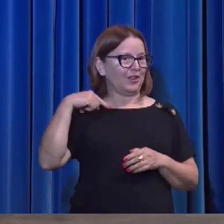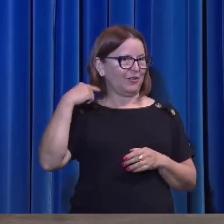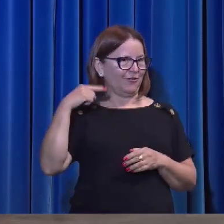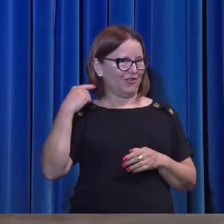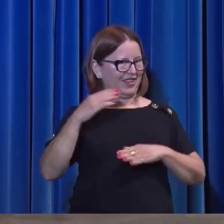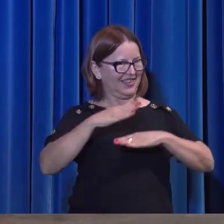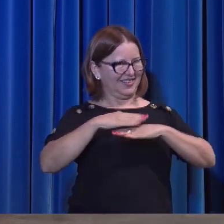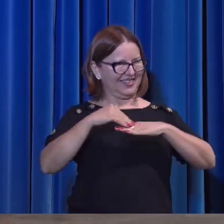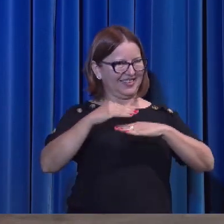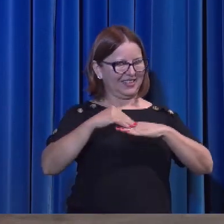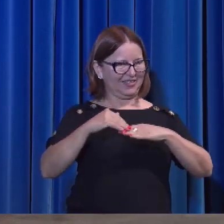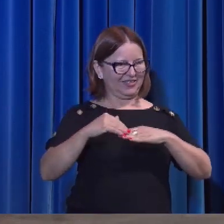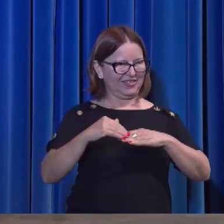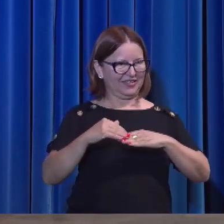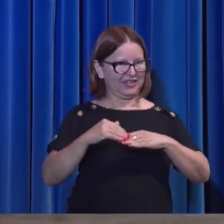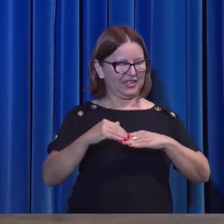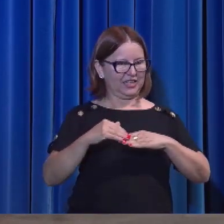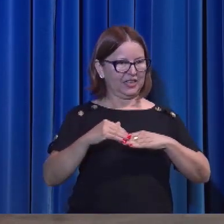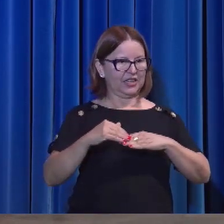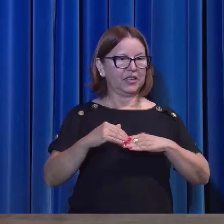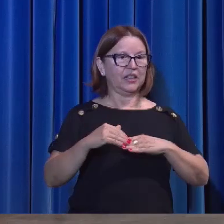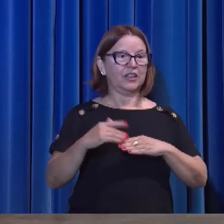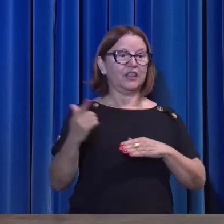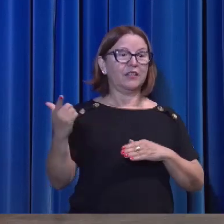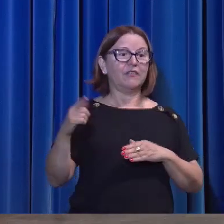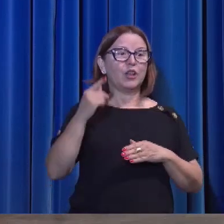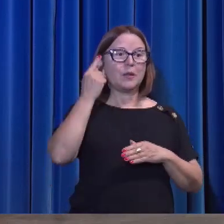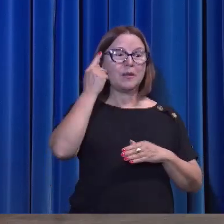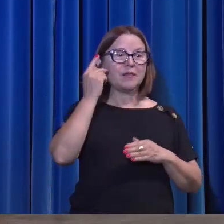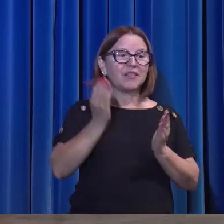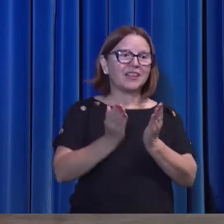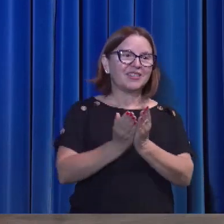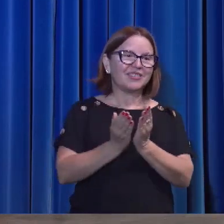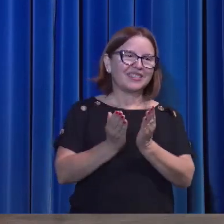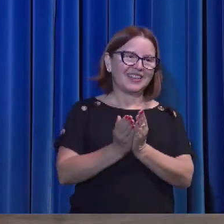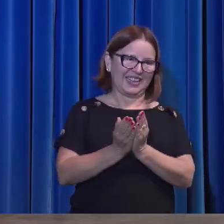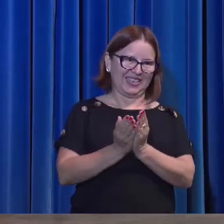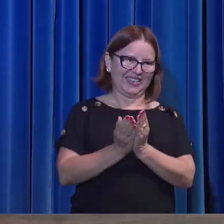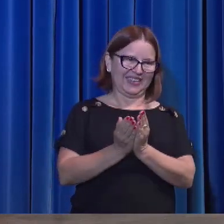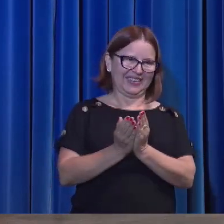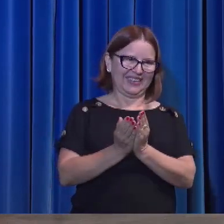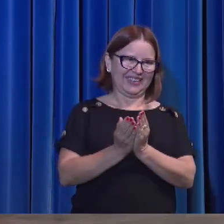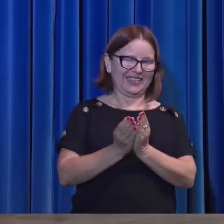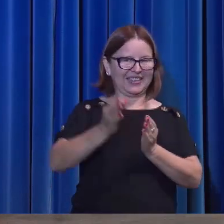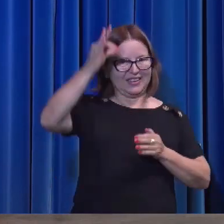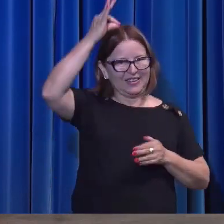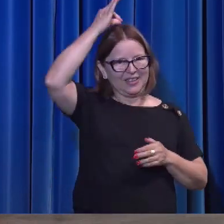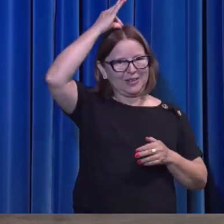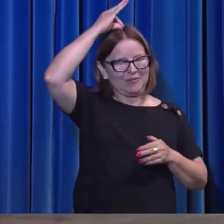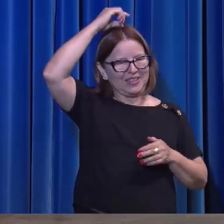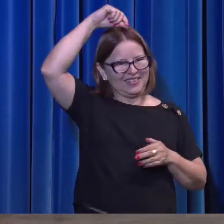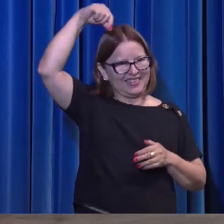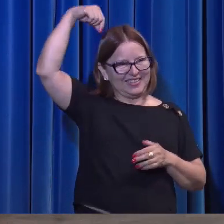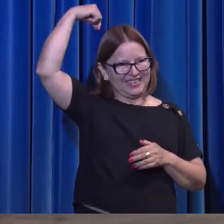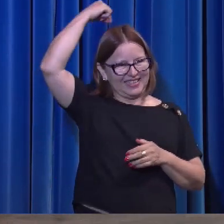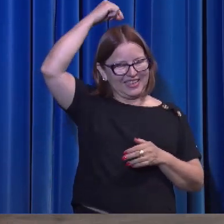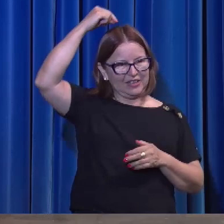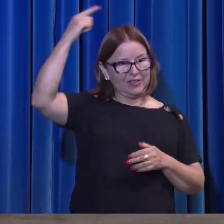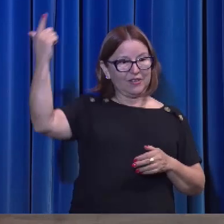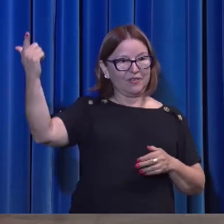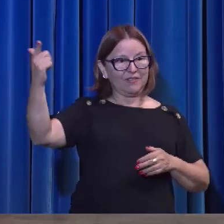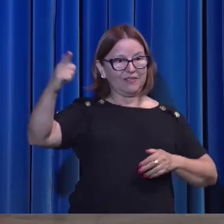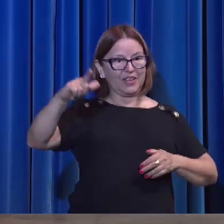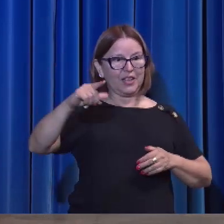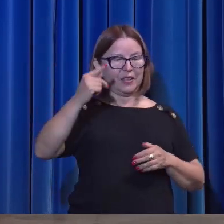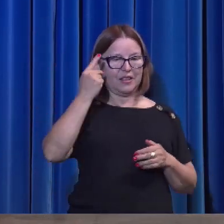consolador, é o consolador dos crentes. O Espírito Santo viria para